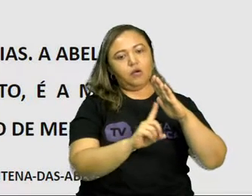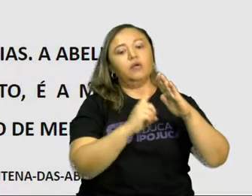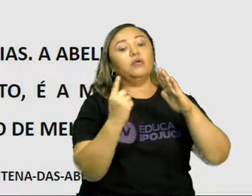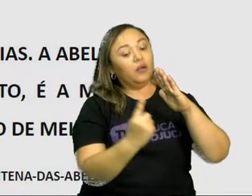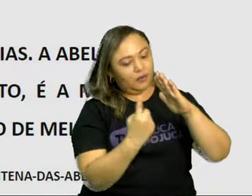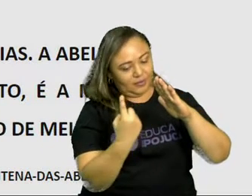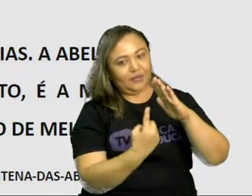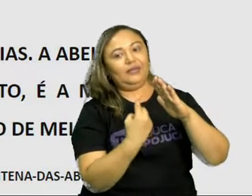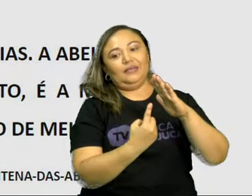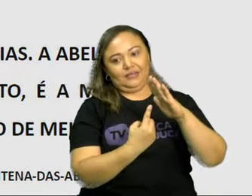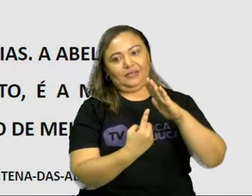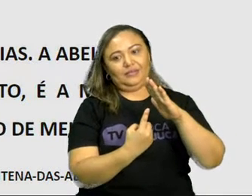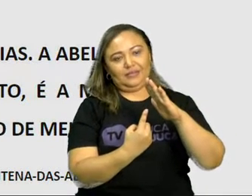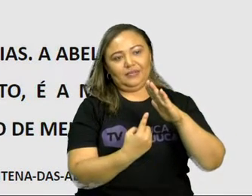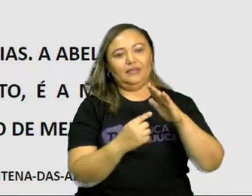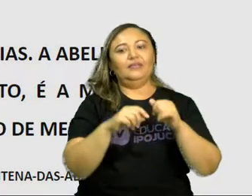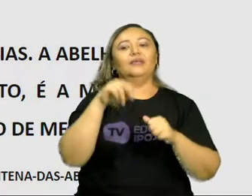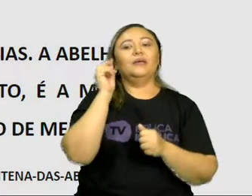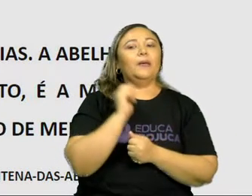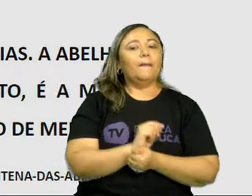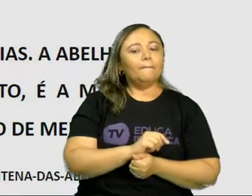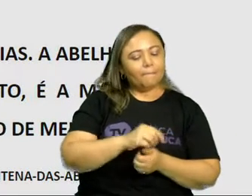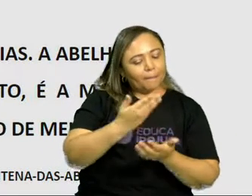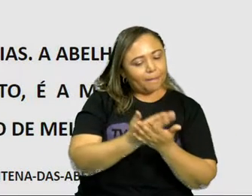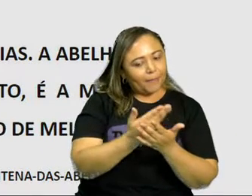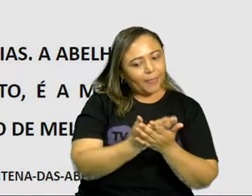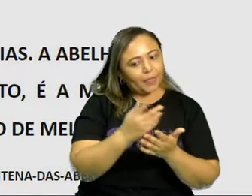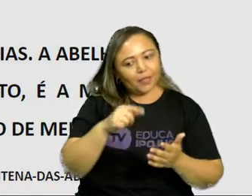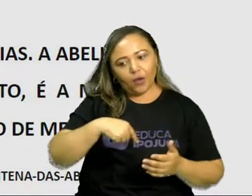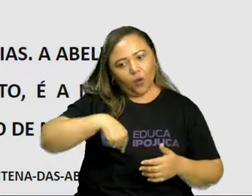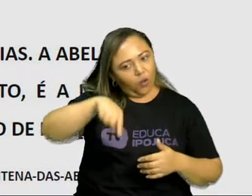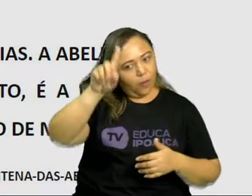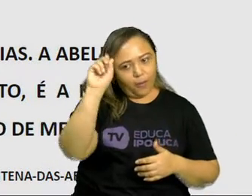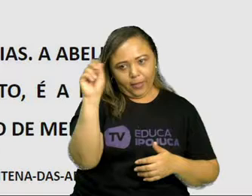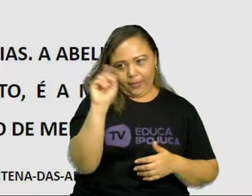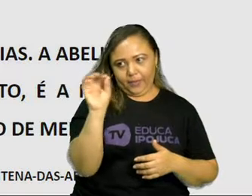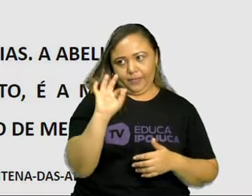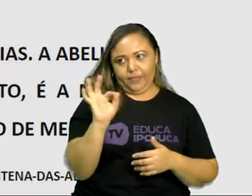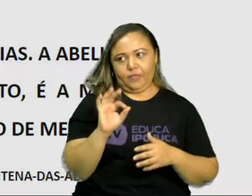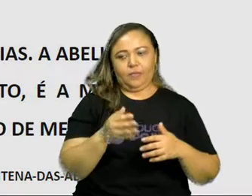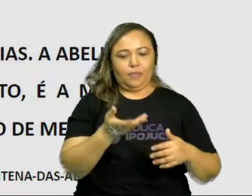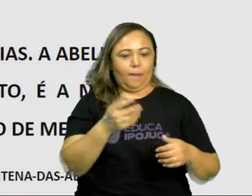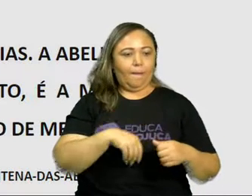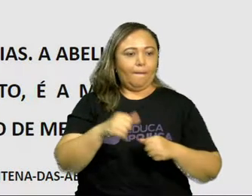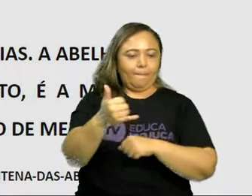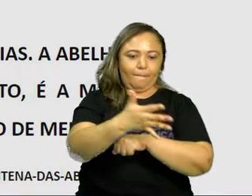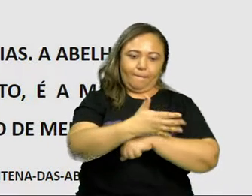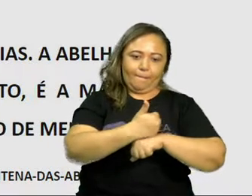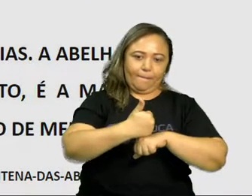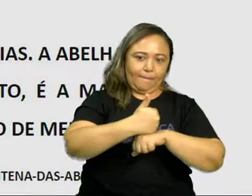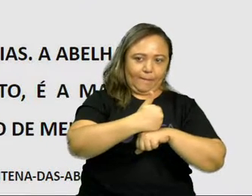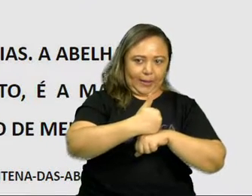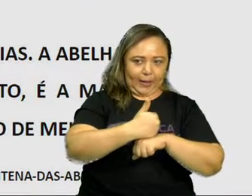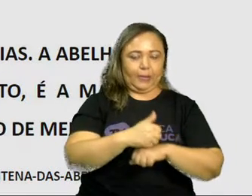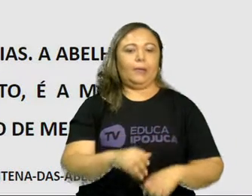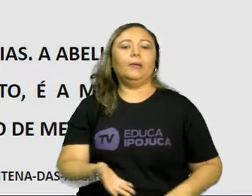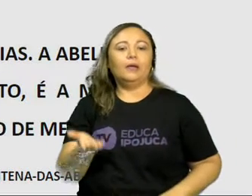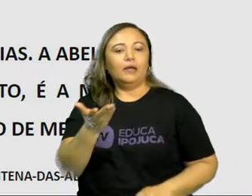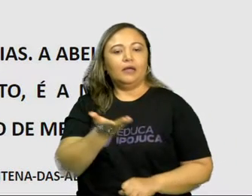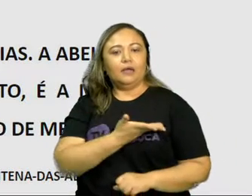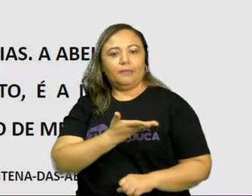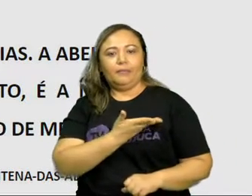de quarentena, sem ir à escola, ao parque ou à casa dos amigos. Você que